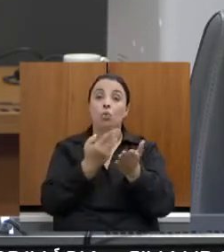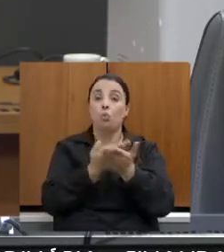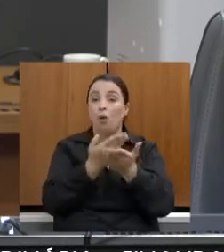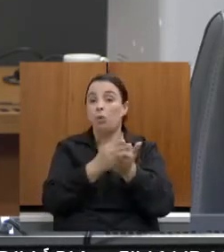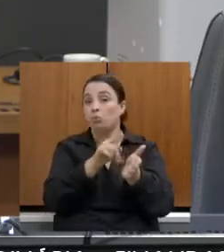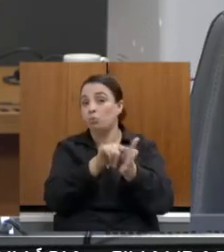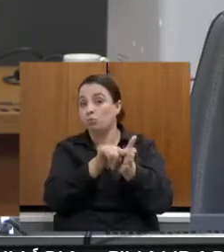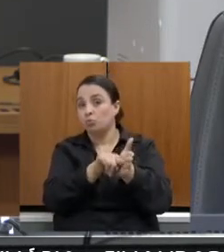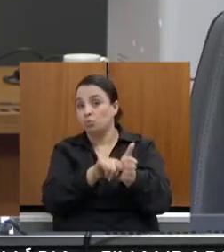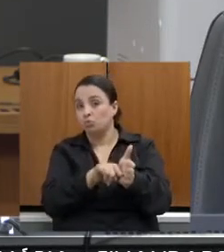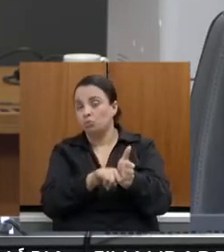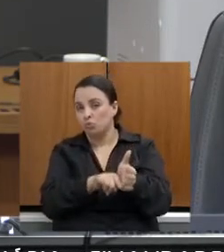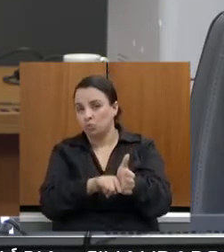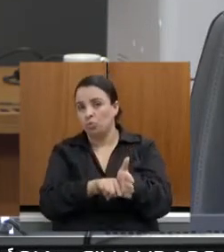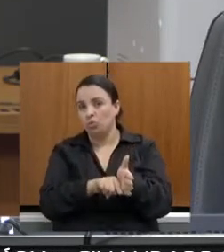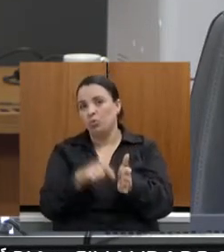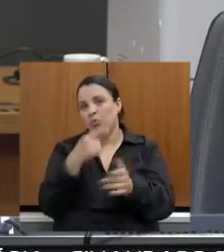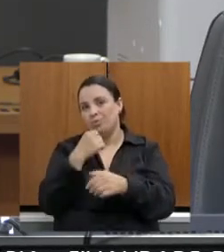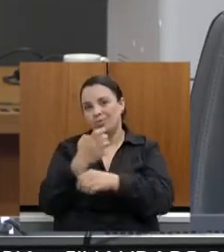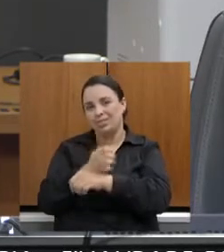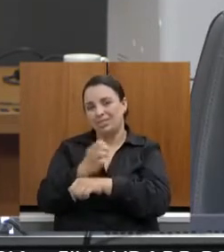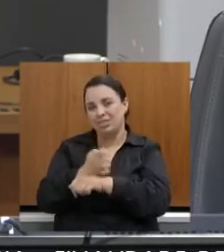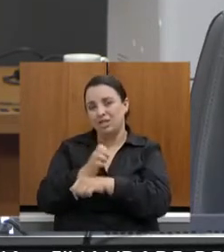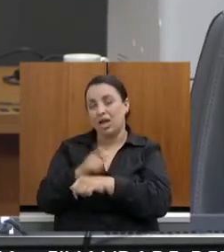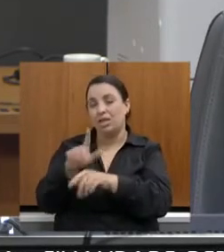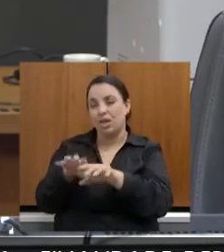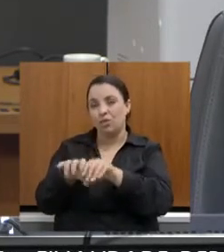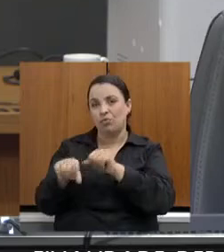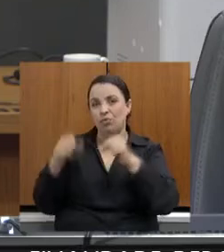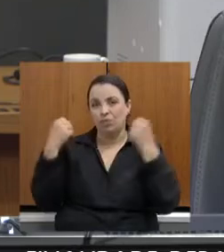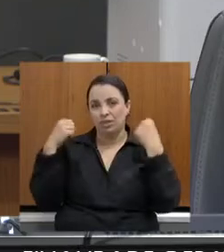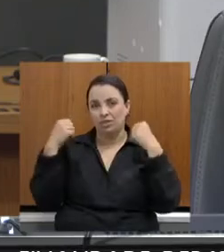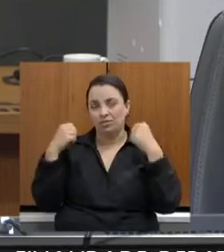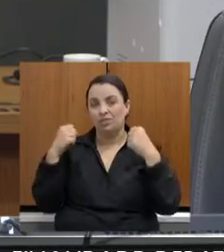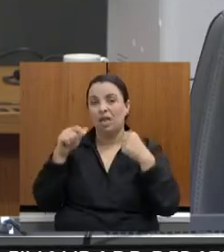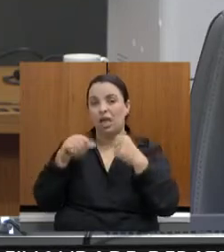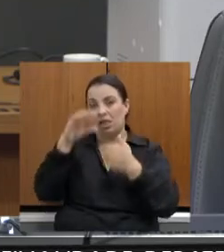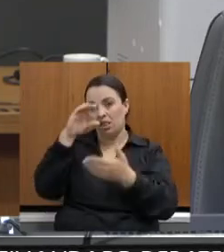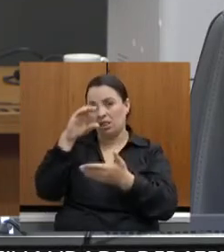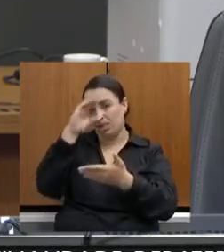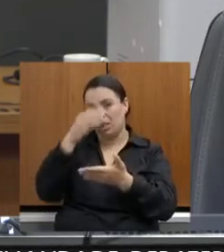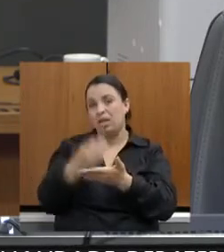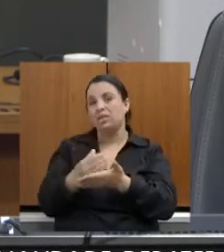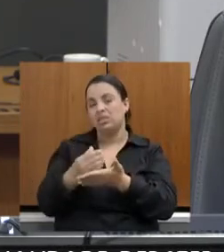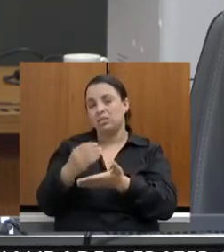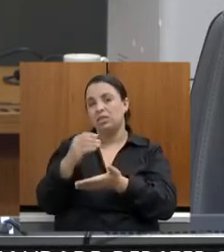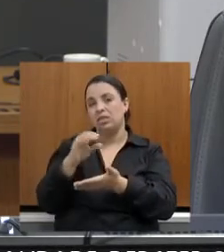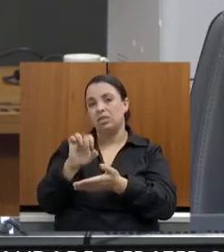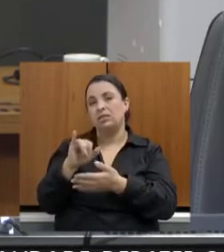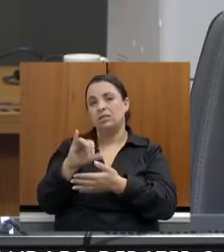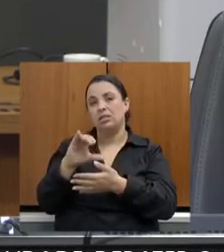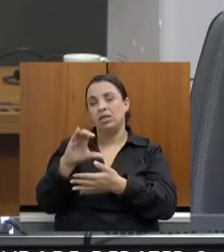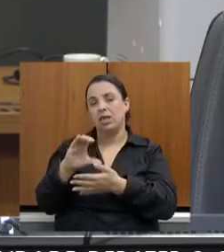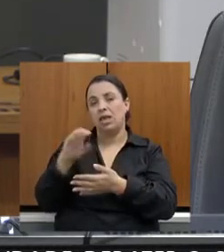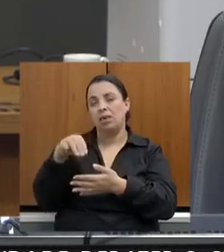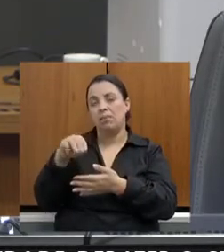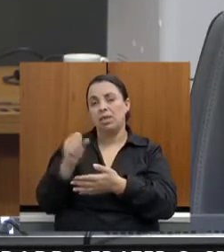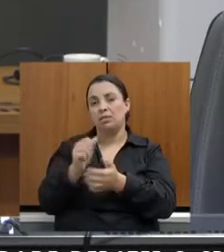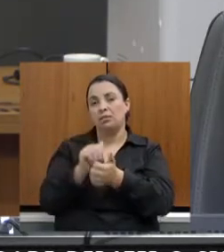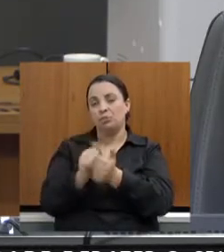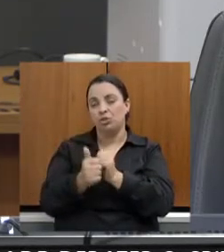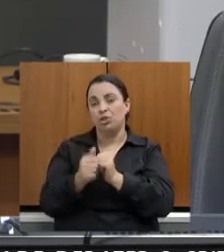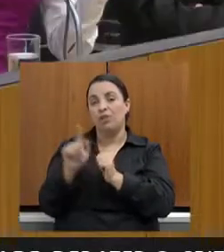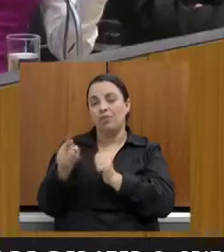nosso, que ele formou em educação física, ele fez o TCC dele sobre o ICMS esportivo, e foi interessante porque ele fez, ele trouxe para